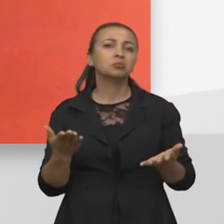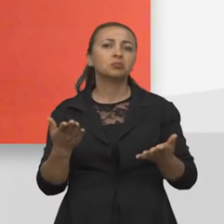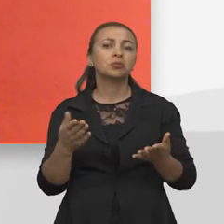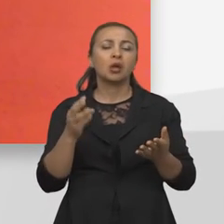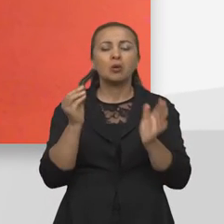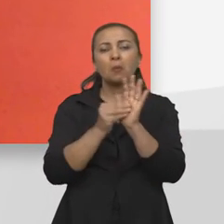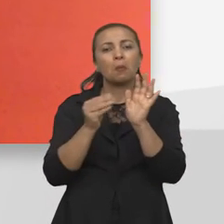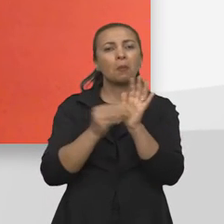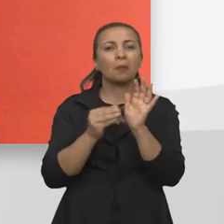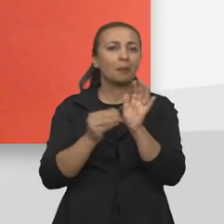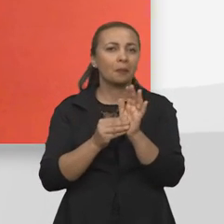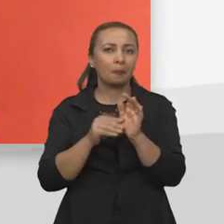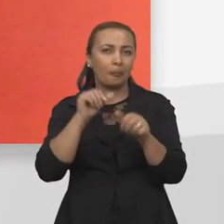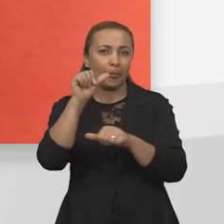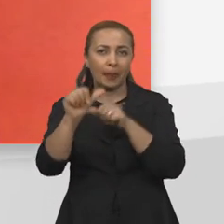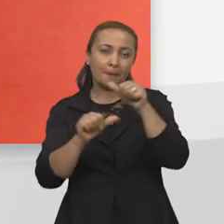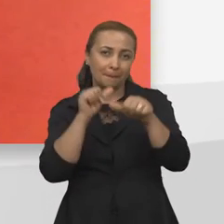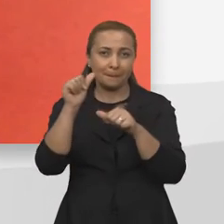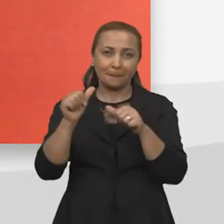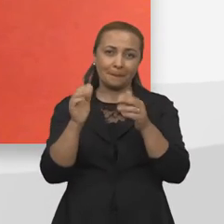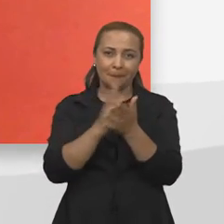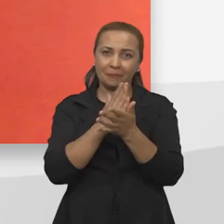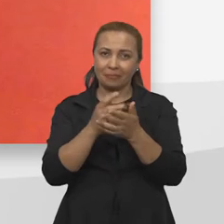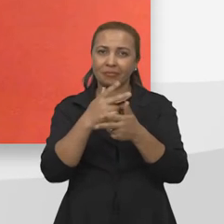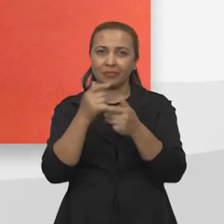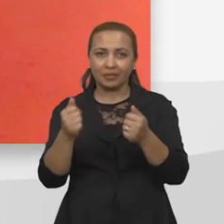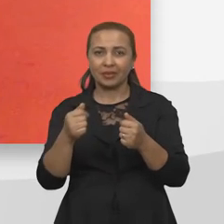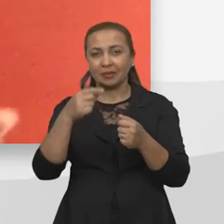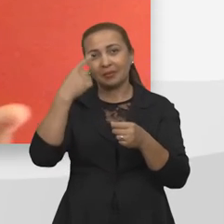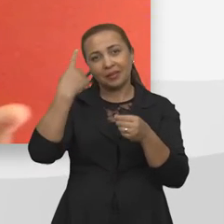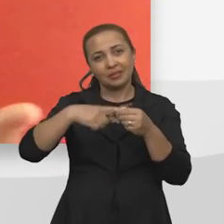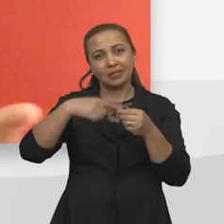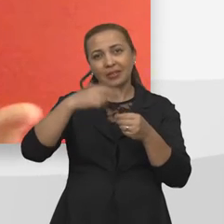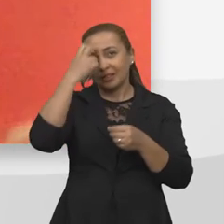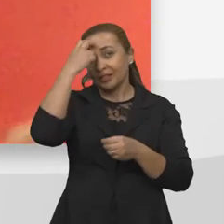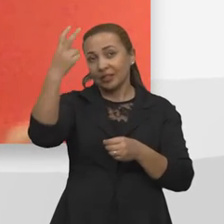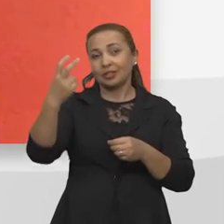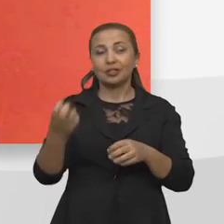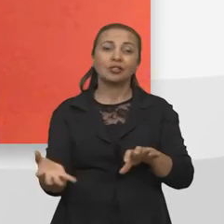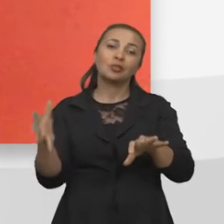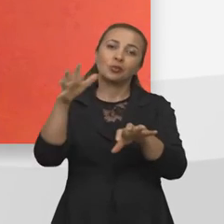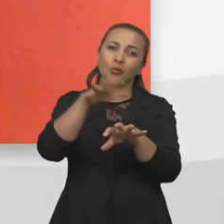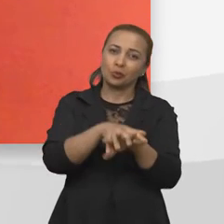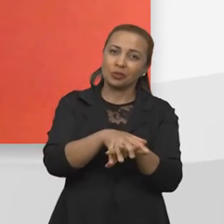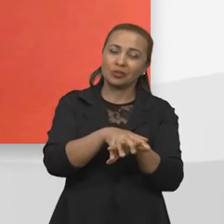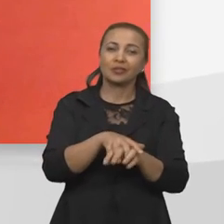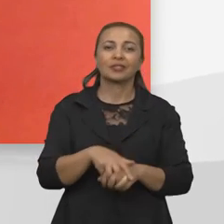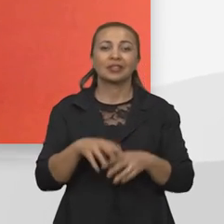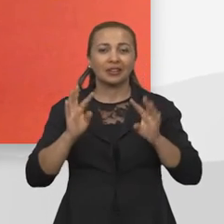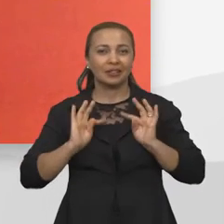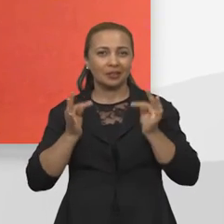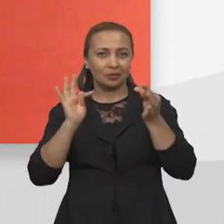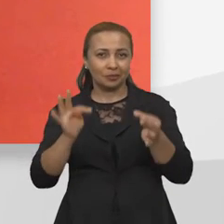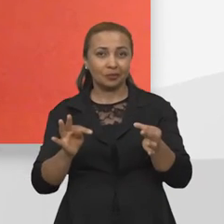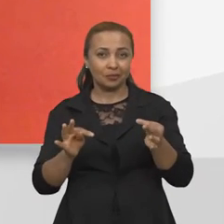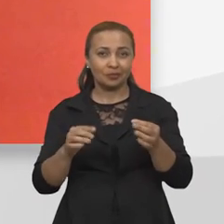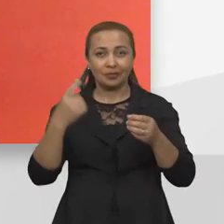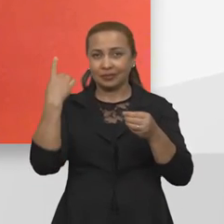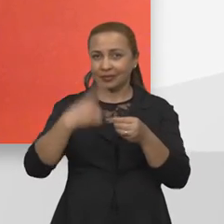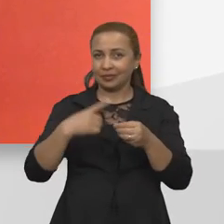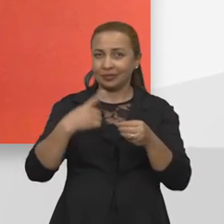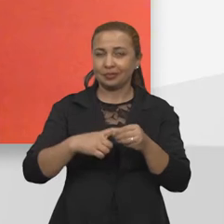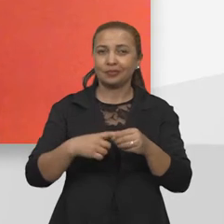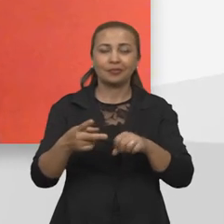de propor, desenvolver algumas ferramentas para cidades inteligentes inclusivas, que são tecnologias